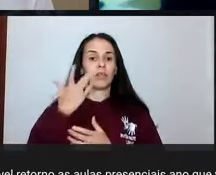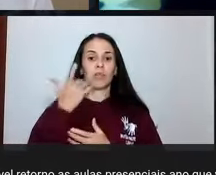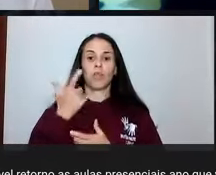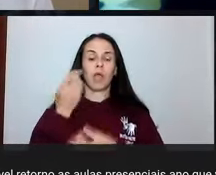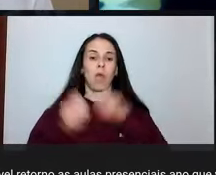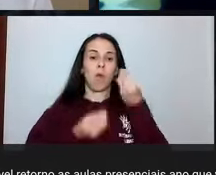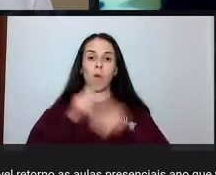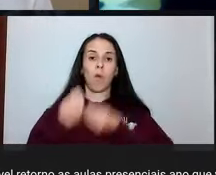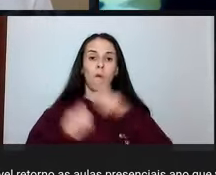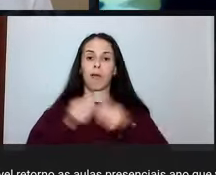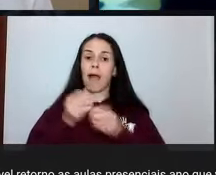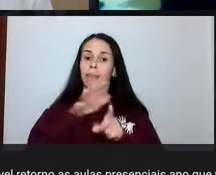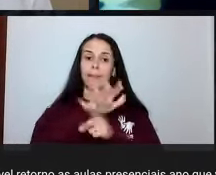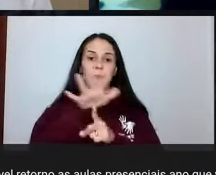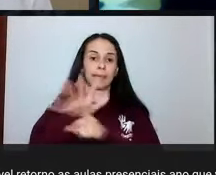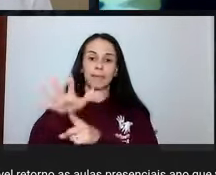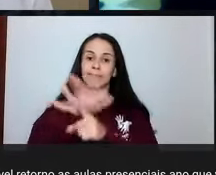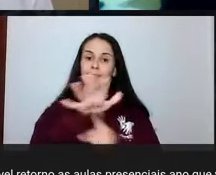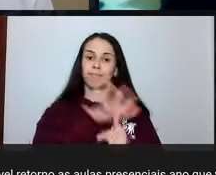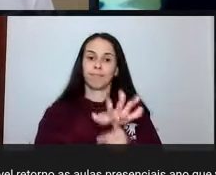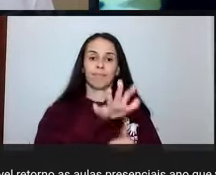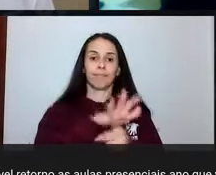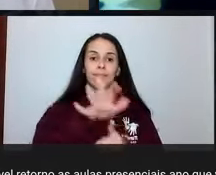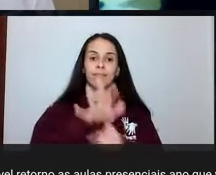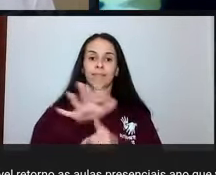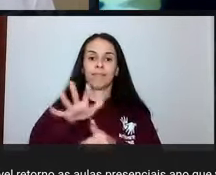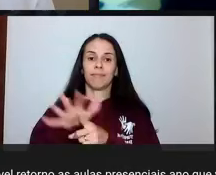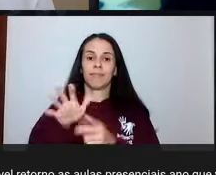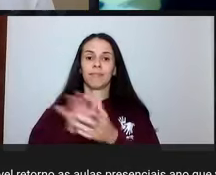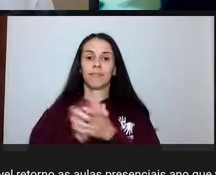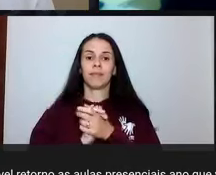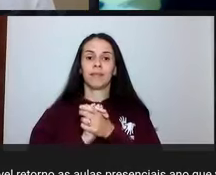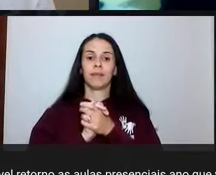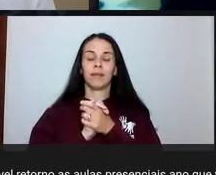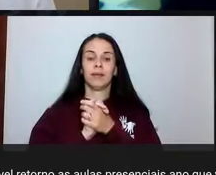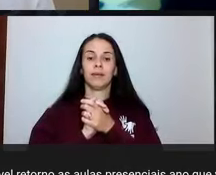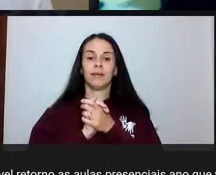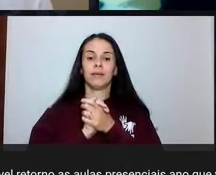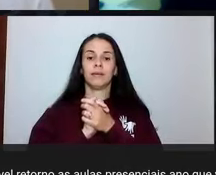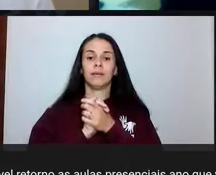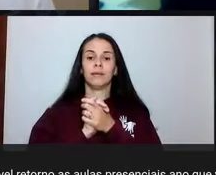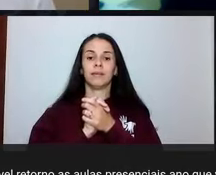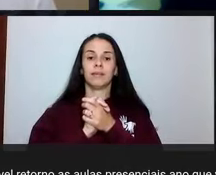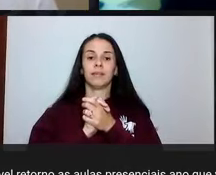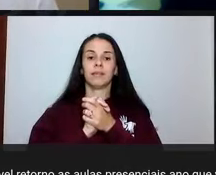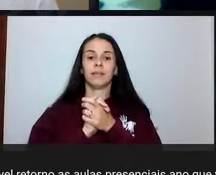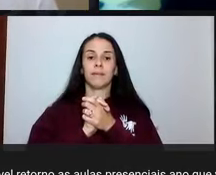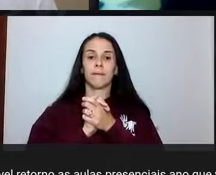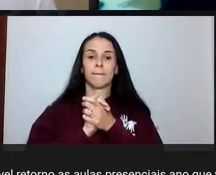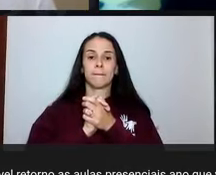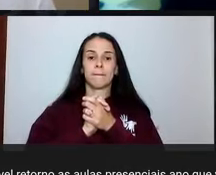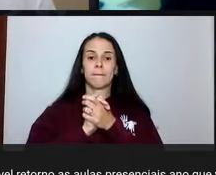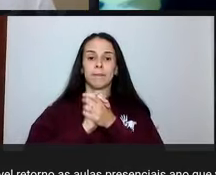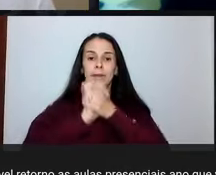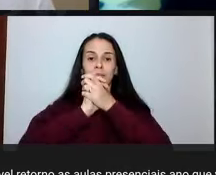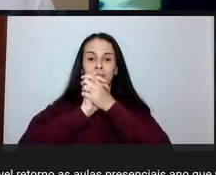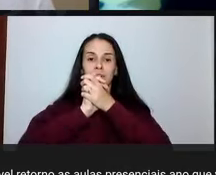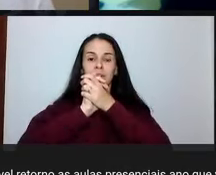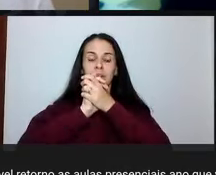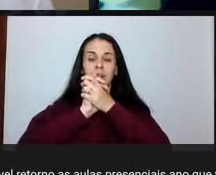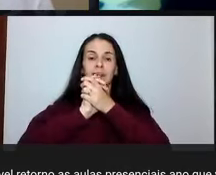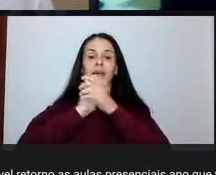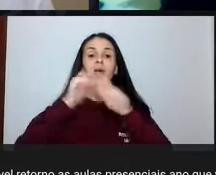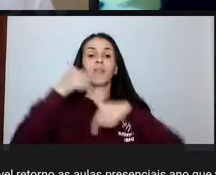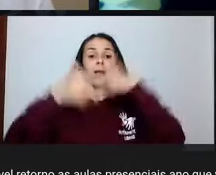As demandas por infraestrutura e serviços